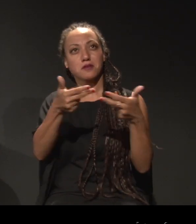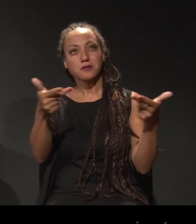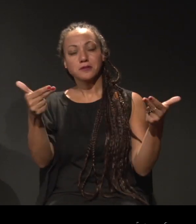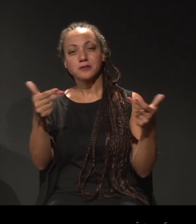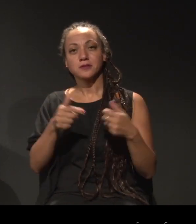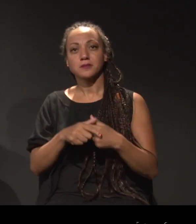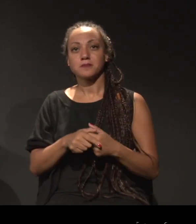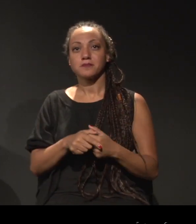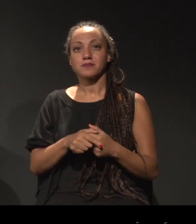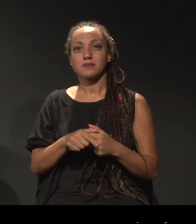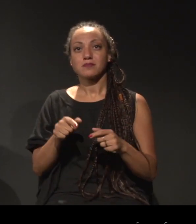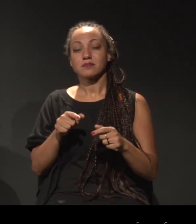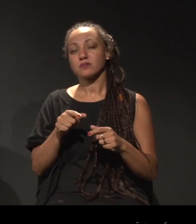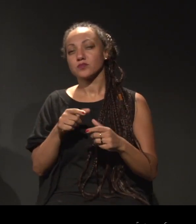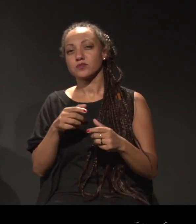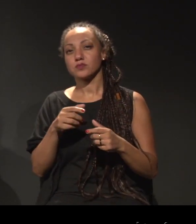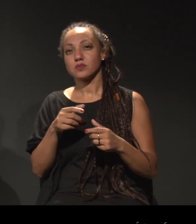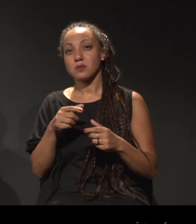estéticas.